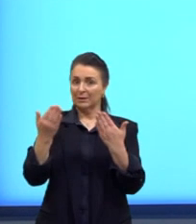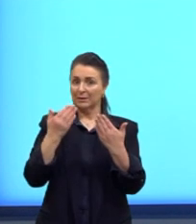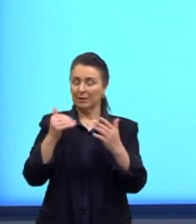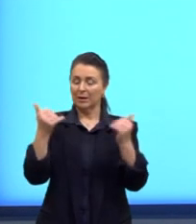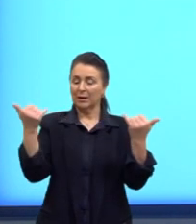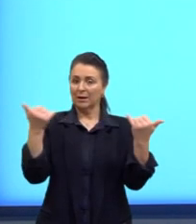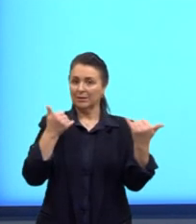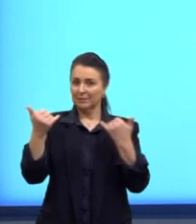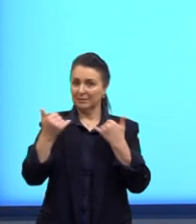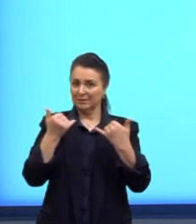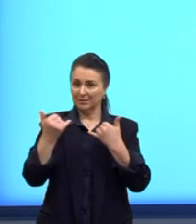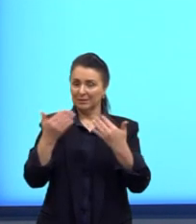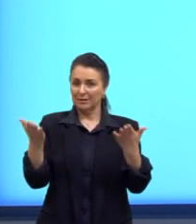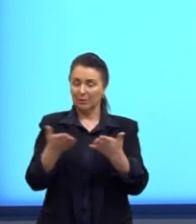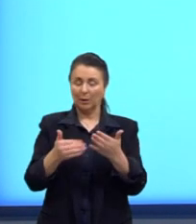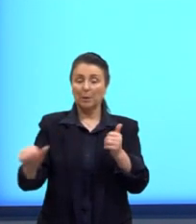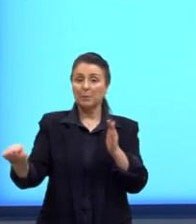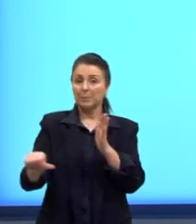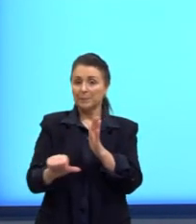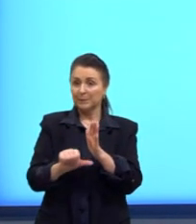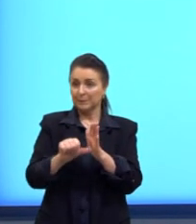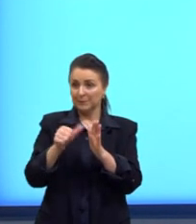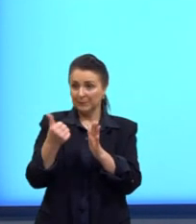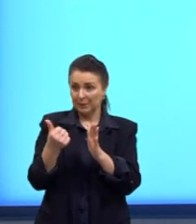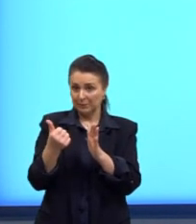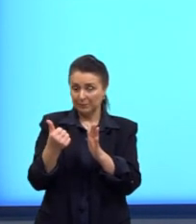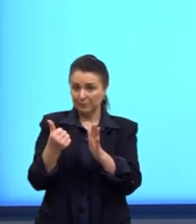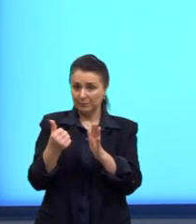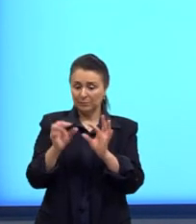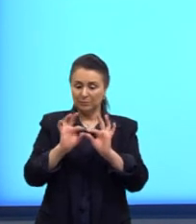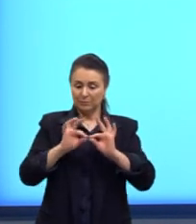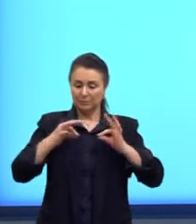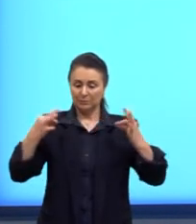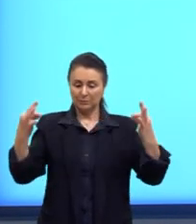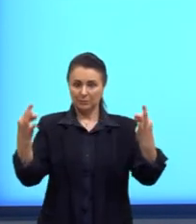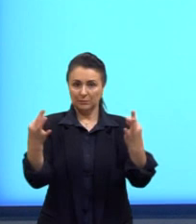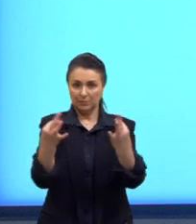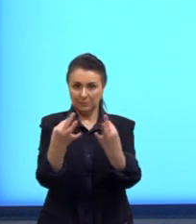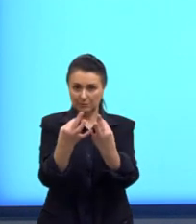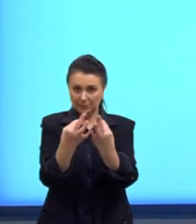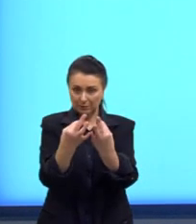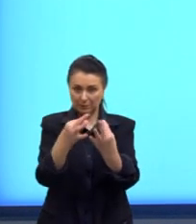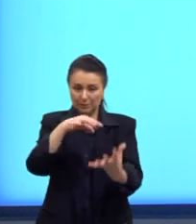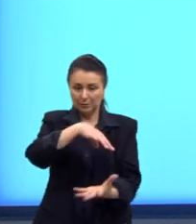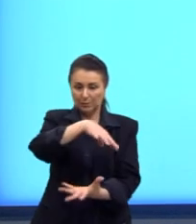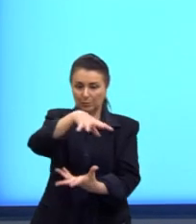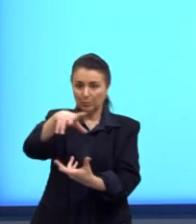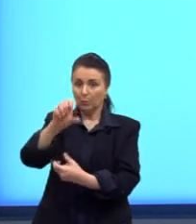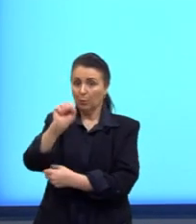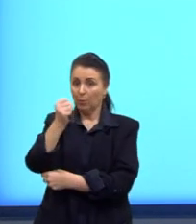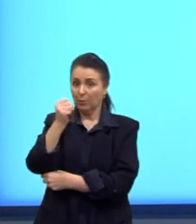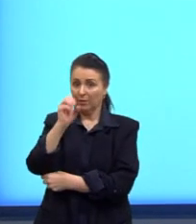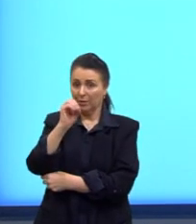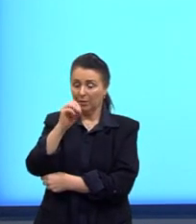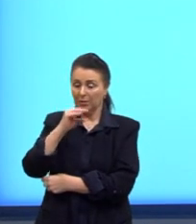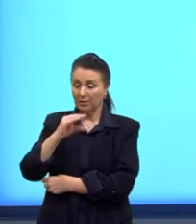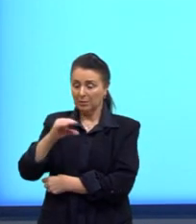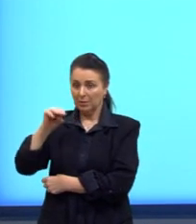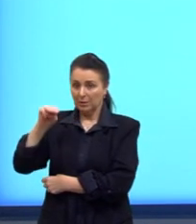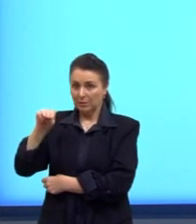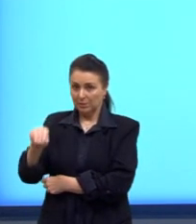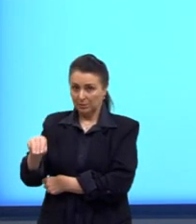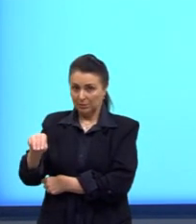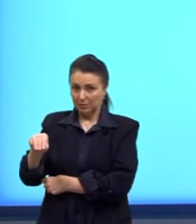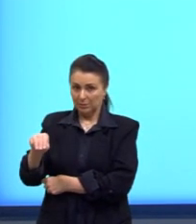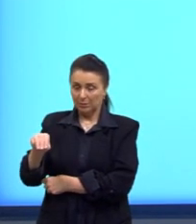informações, tá? Primeiro, a maior circunferência ali do globo, de 80 centímetros, e a maior